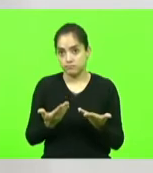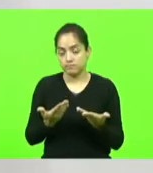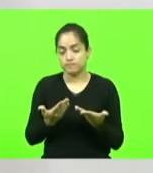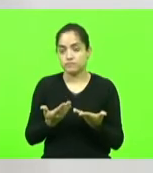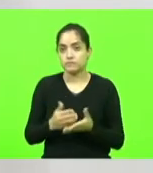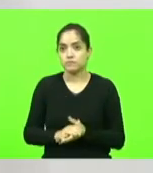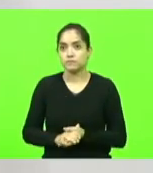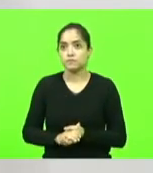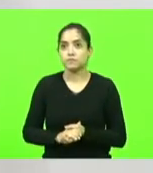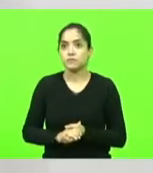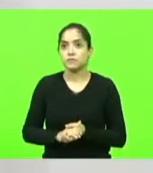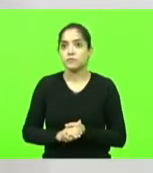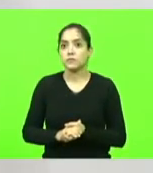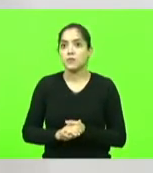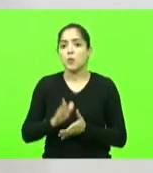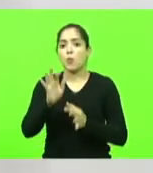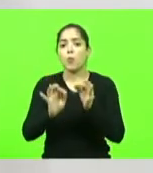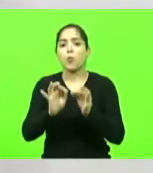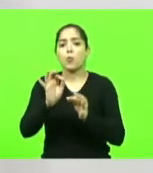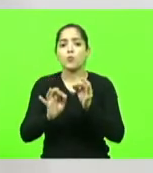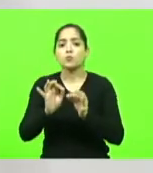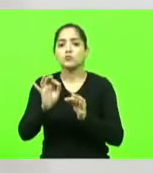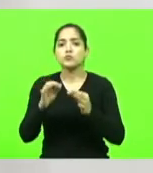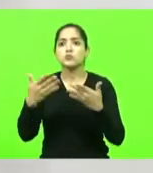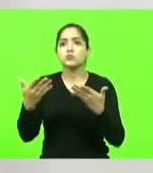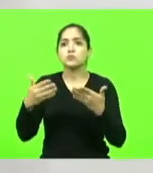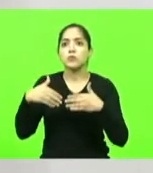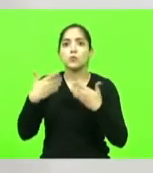e que tipo de justiça nós vamos ter nesse país